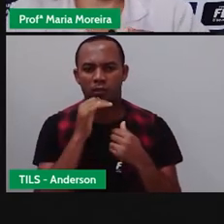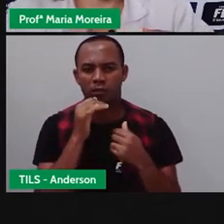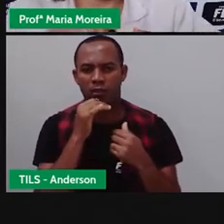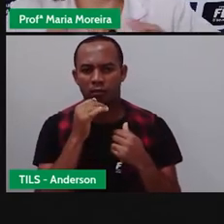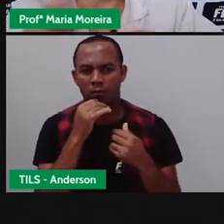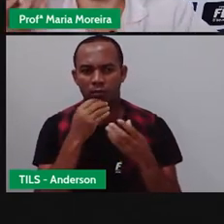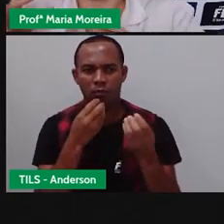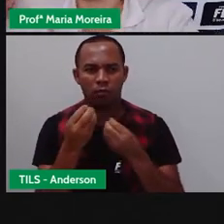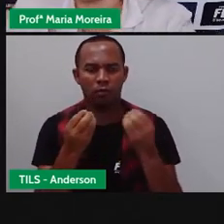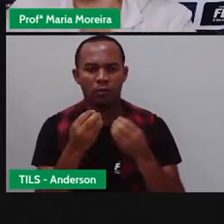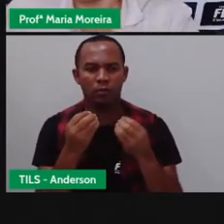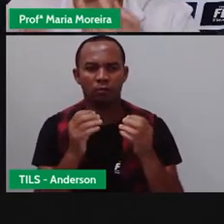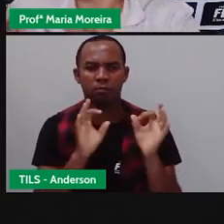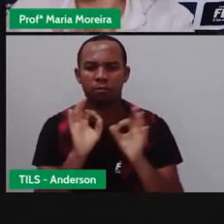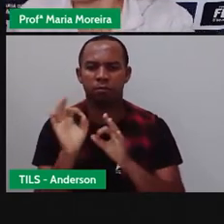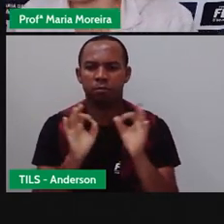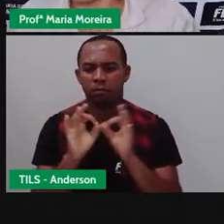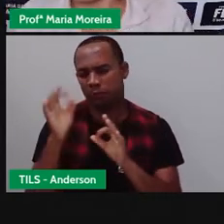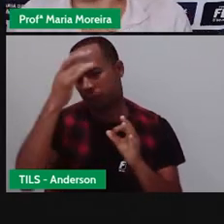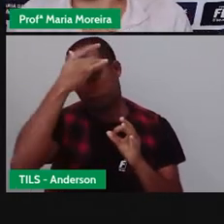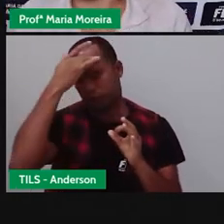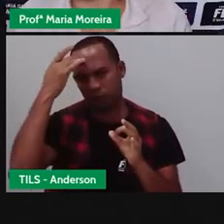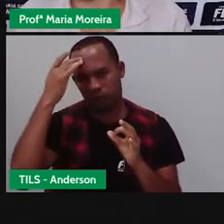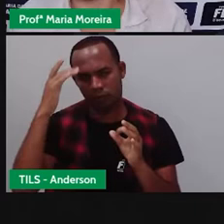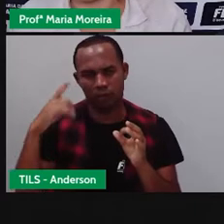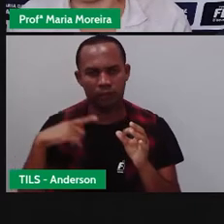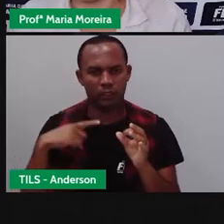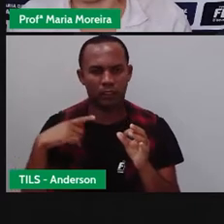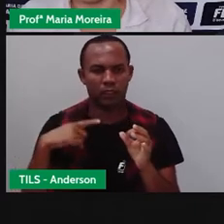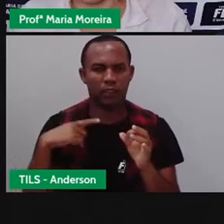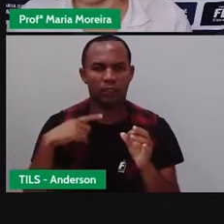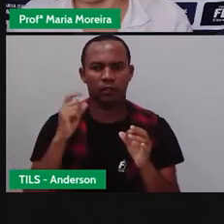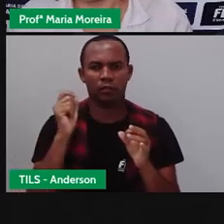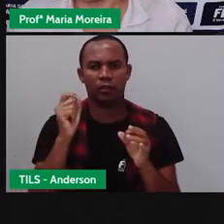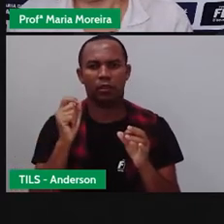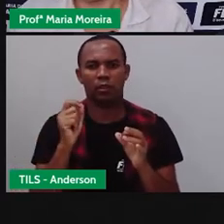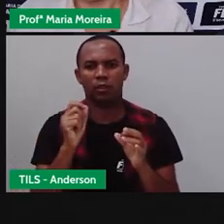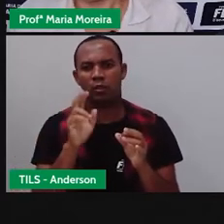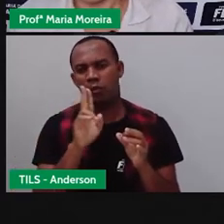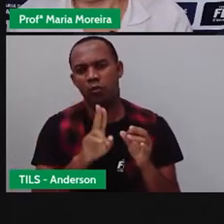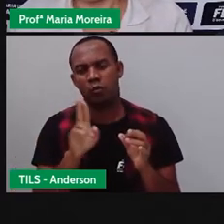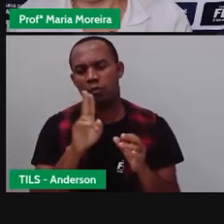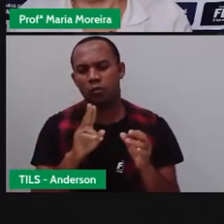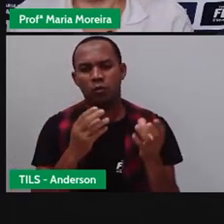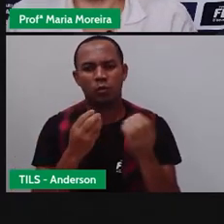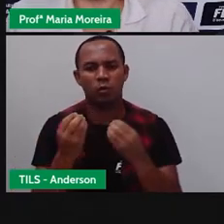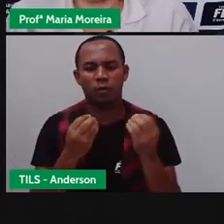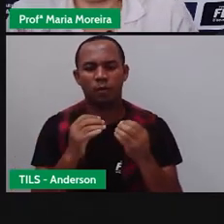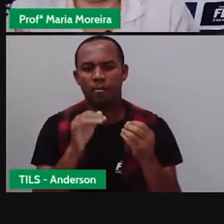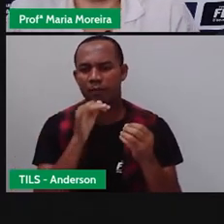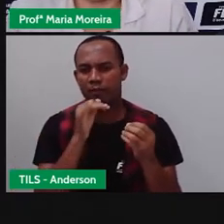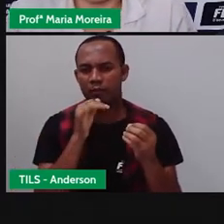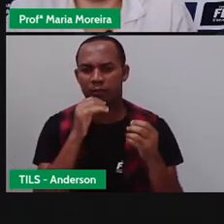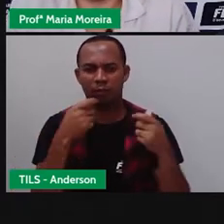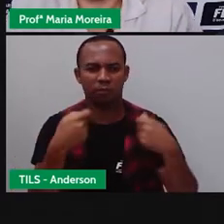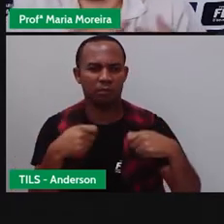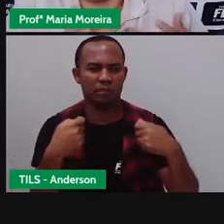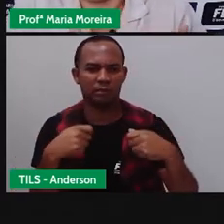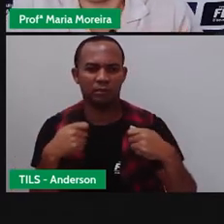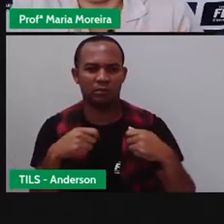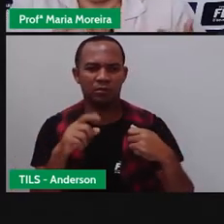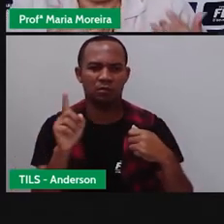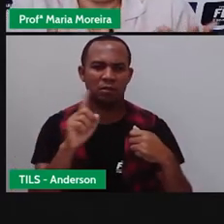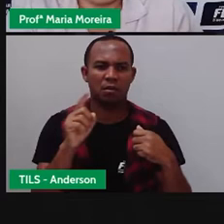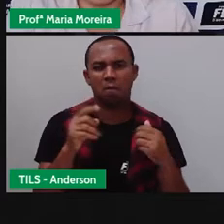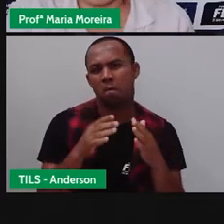coloquial. É como eu trato o quê? As pessoas com quem eu tenho determinada intimidade. Não é isso? Eu não preciso de formalidade. não preciso de